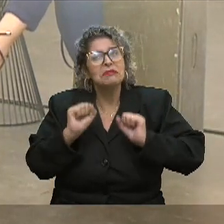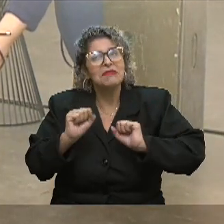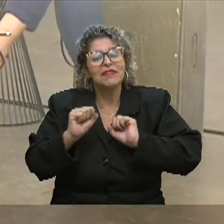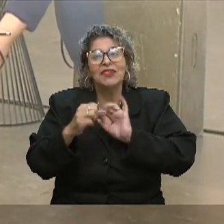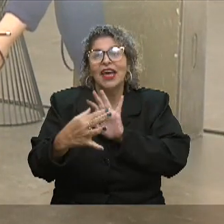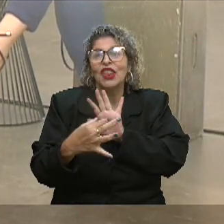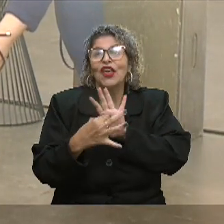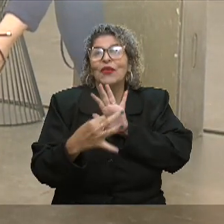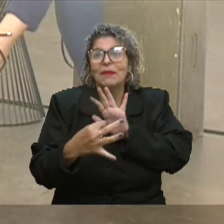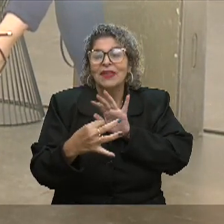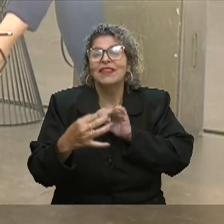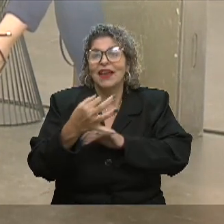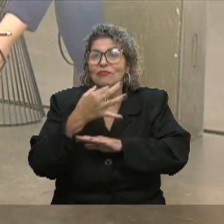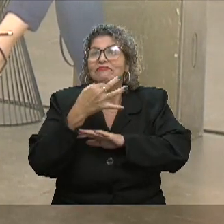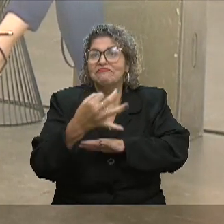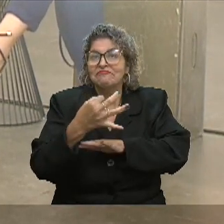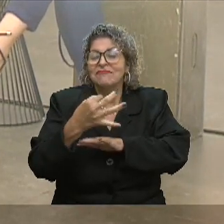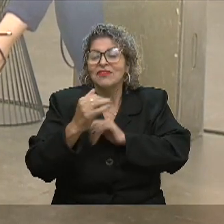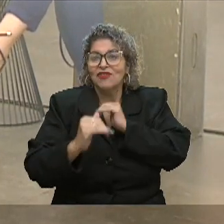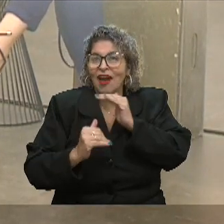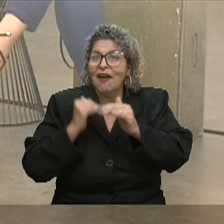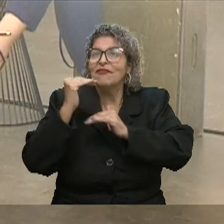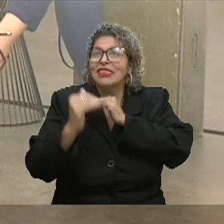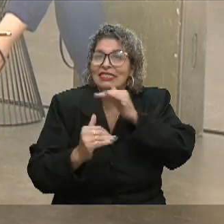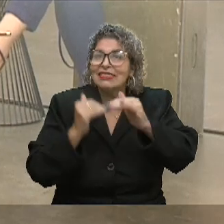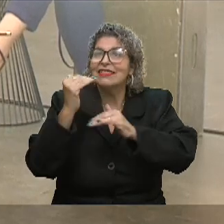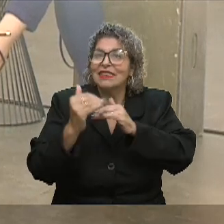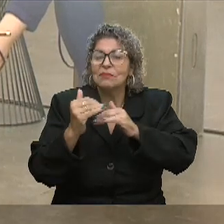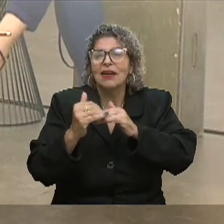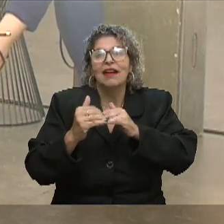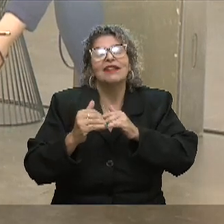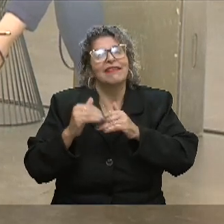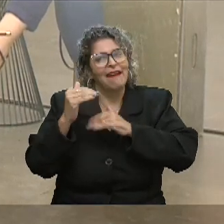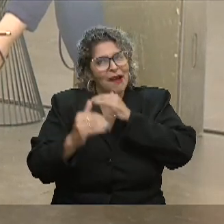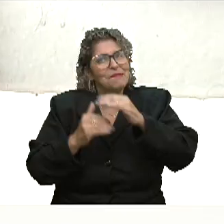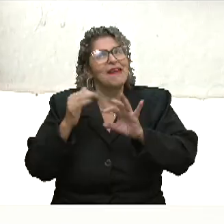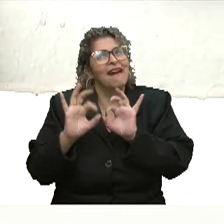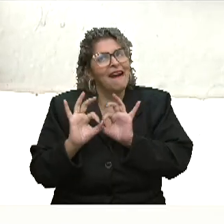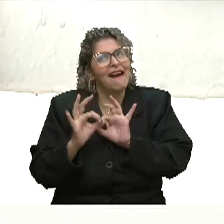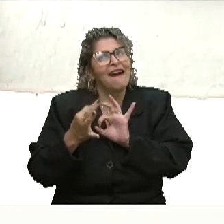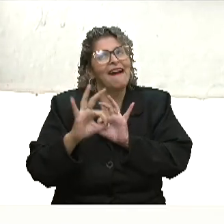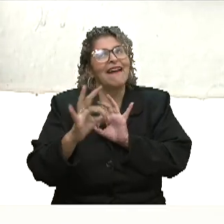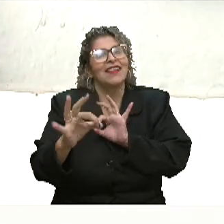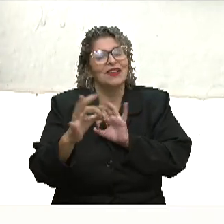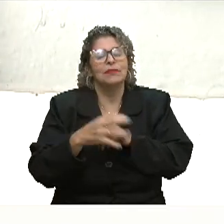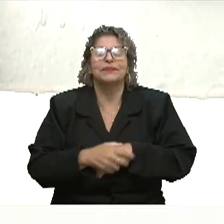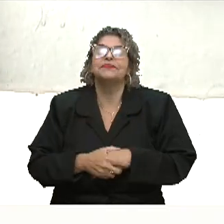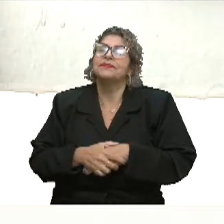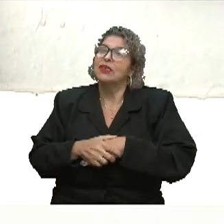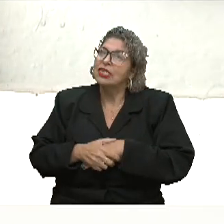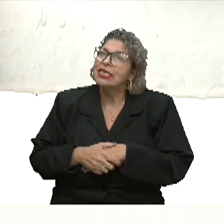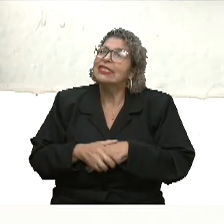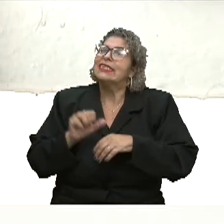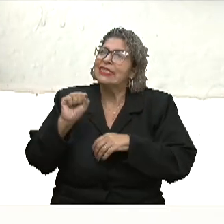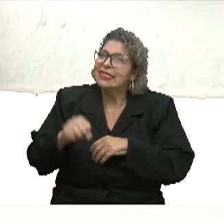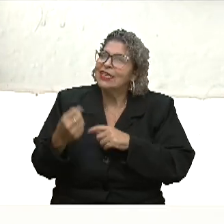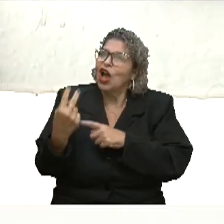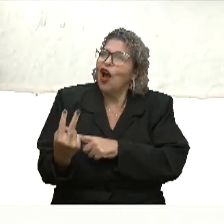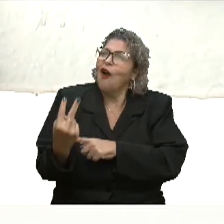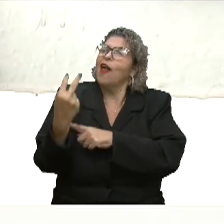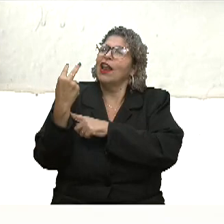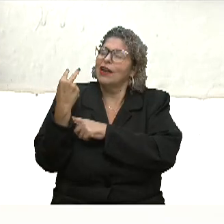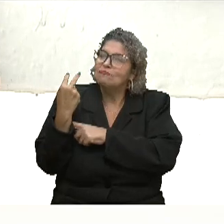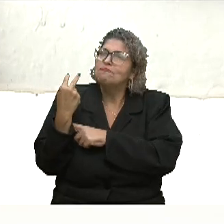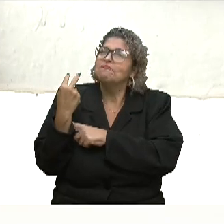Nós já avançamos, mas a caminhada ainda é longa, né, Caroline? Com certeza. Eu acho que é importante, sim, a gente olhar para trás e